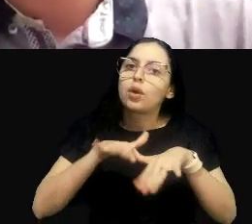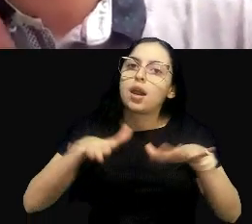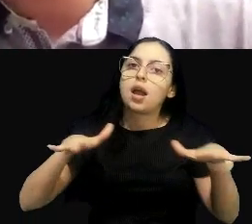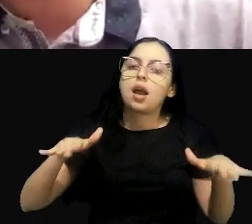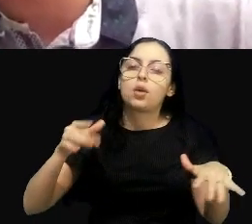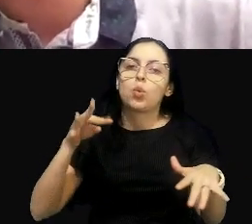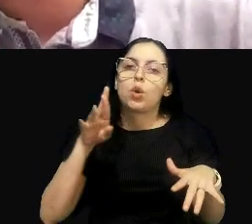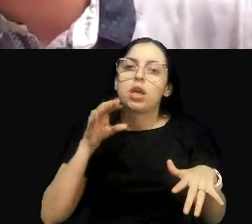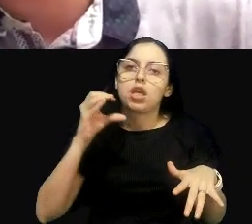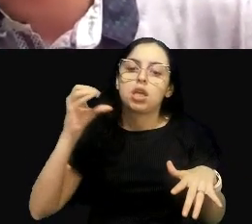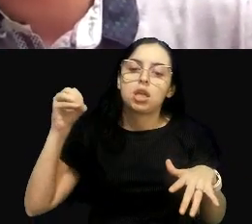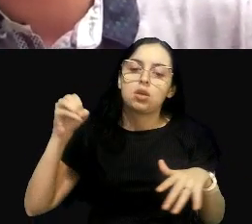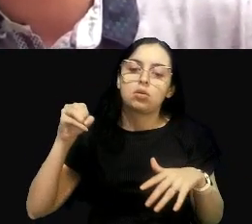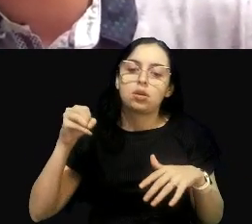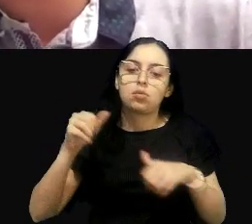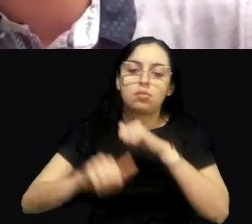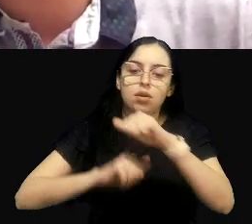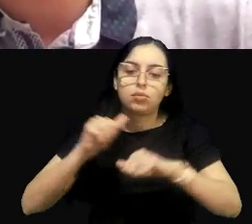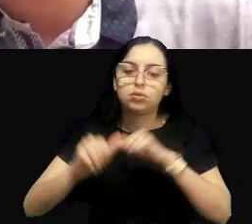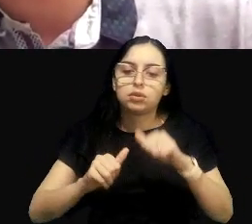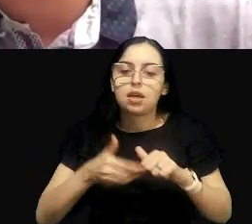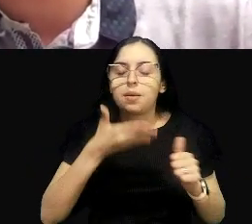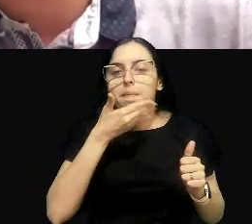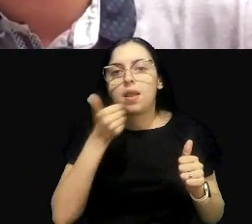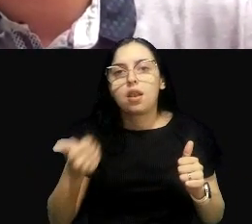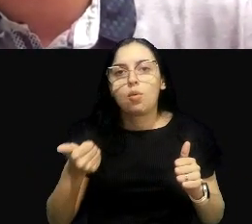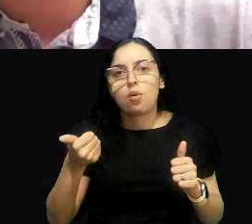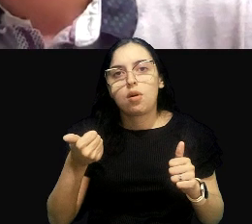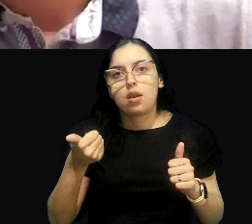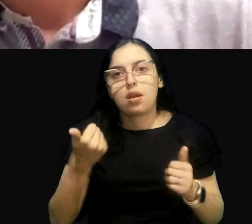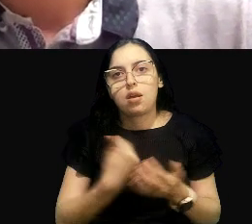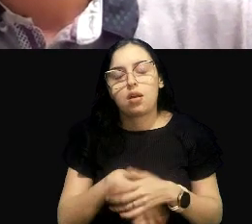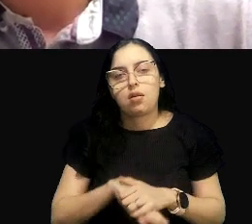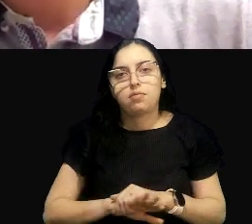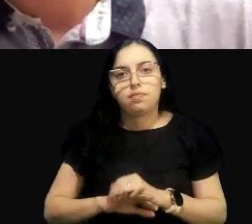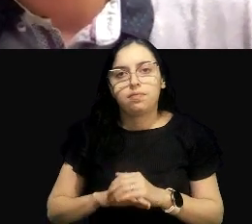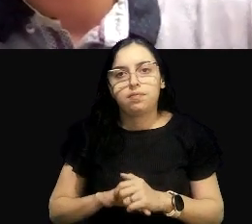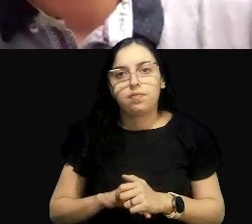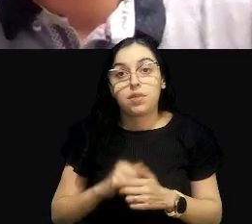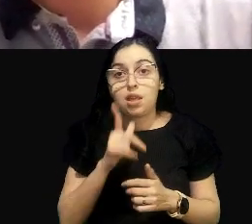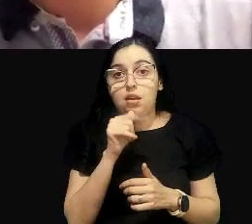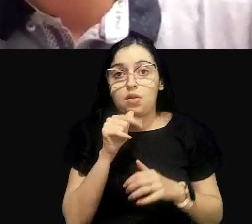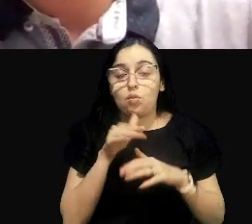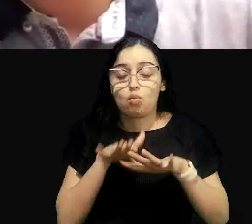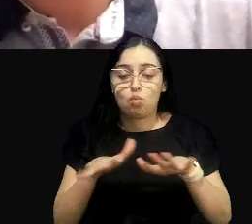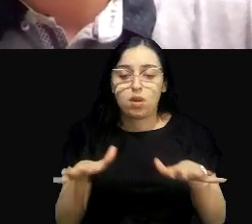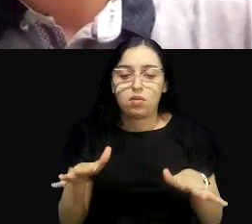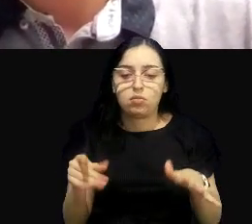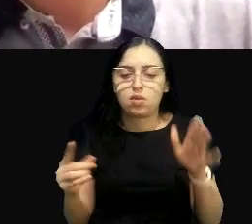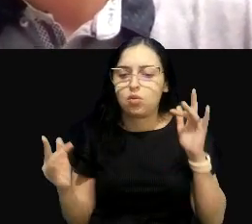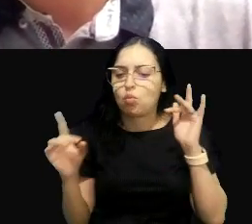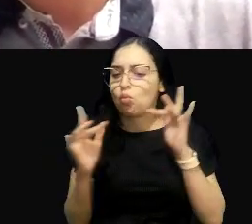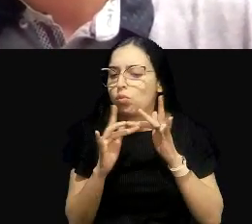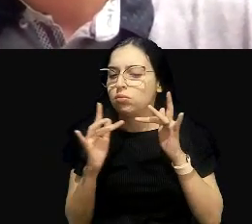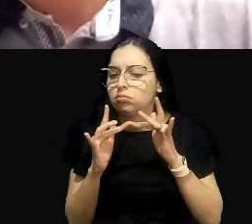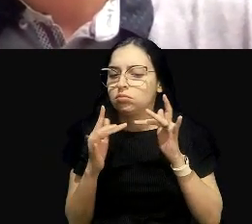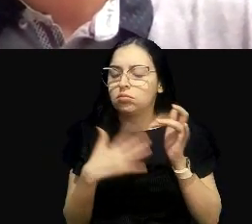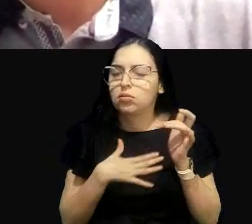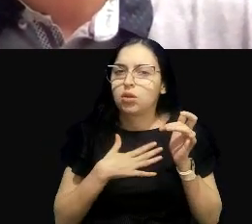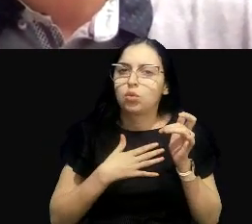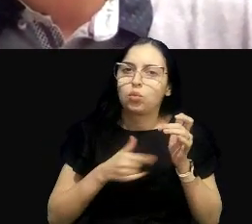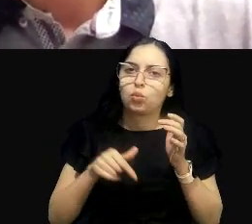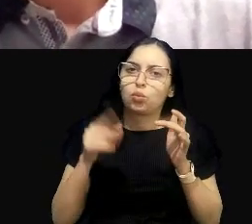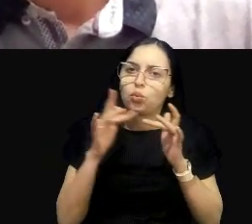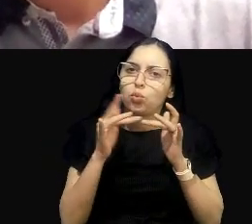para depurar essa água ou para melhorar a qualidade dessa água. E isso vai bem ao encontro do meu ponto anterior,